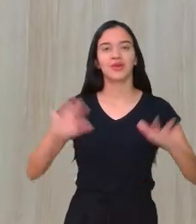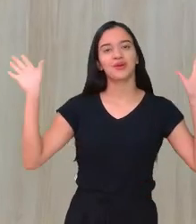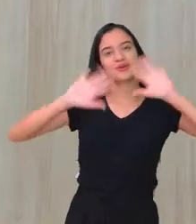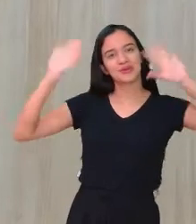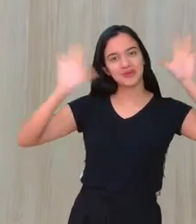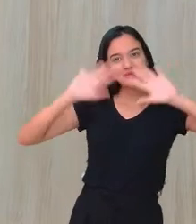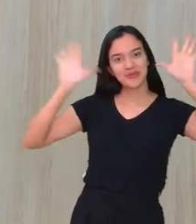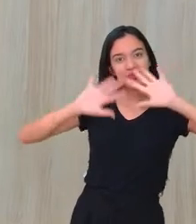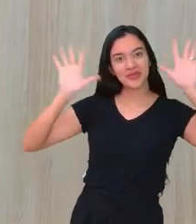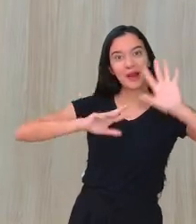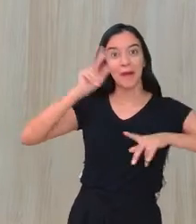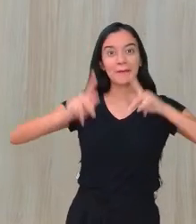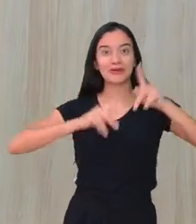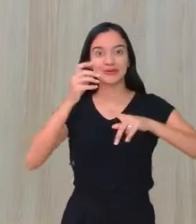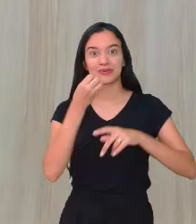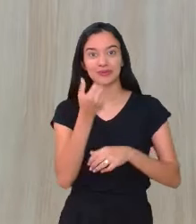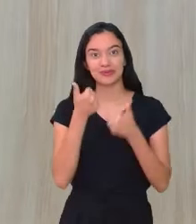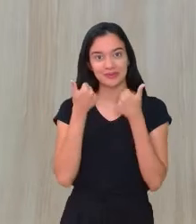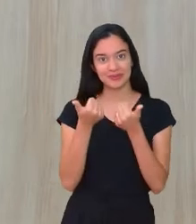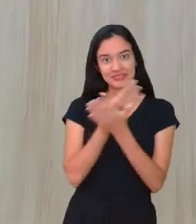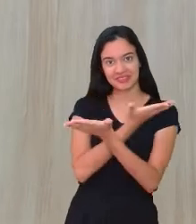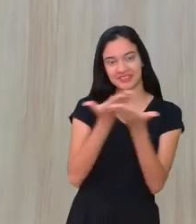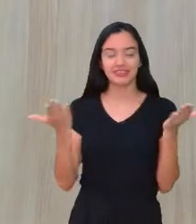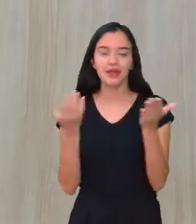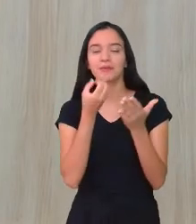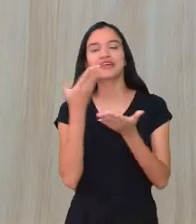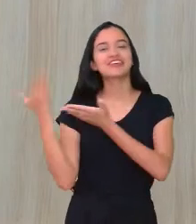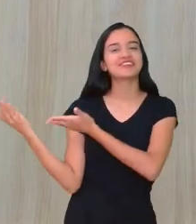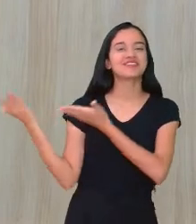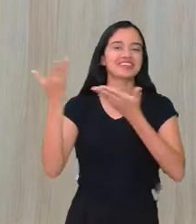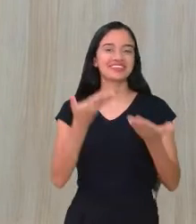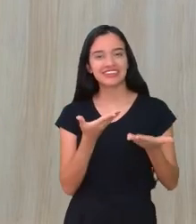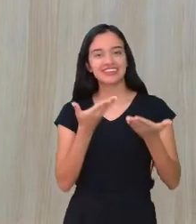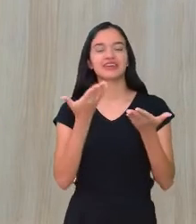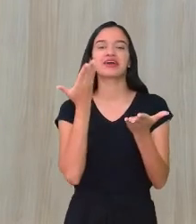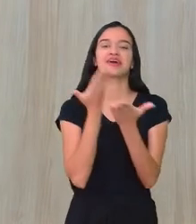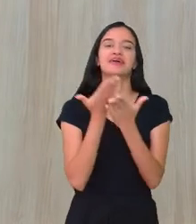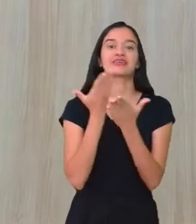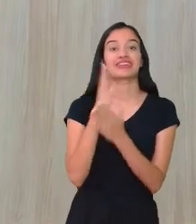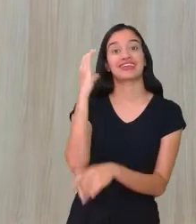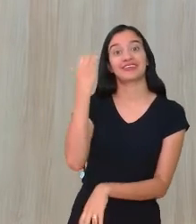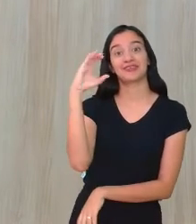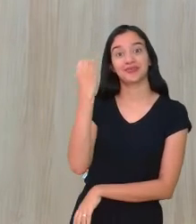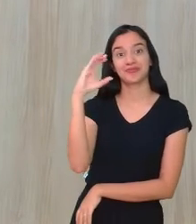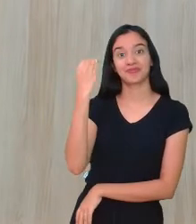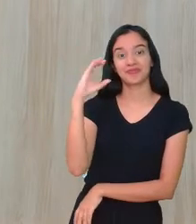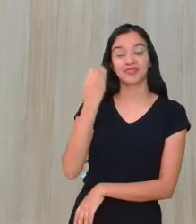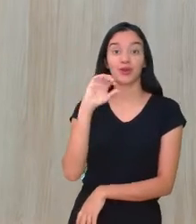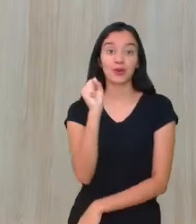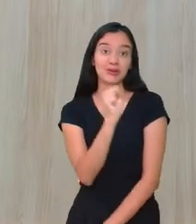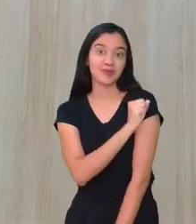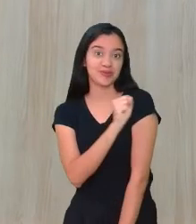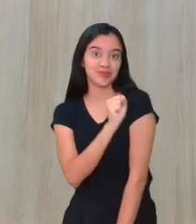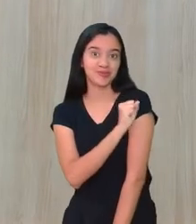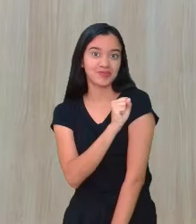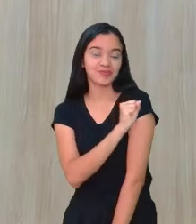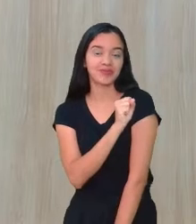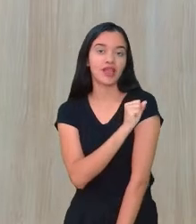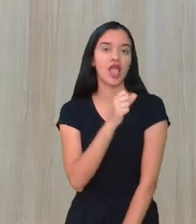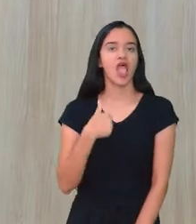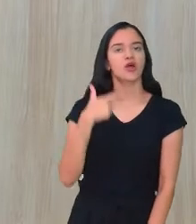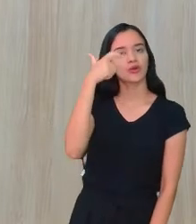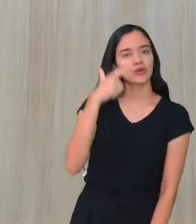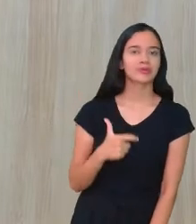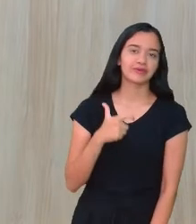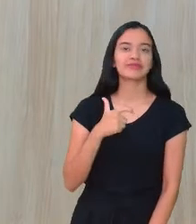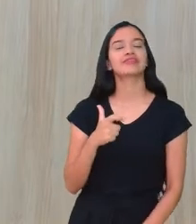Olá pessoal, tudo bem com vocês? Bem-vindos e bem-vindas para mais uma aula de ciências do oitavo ano. Sou a